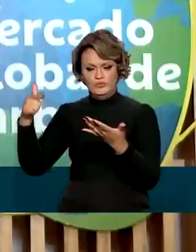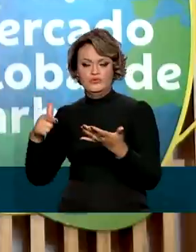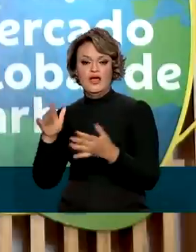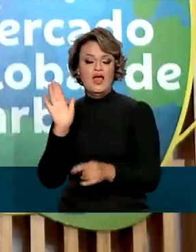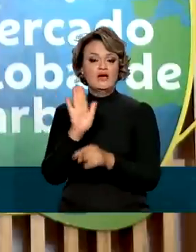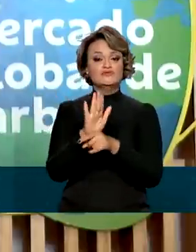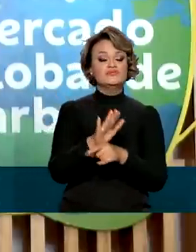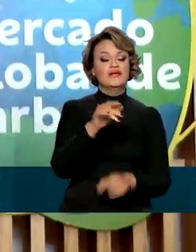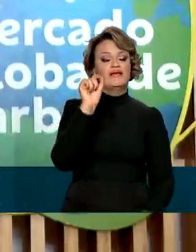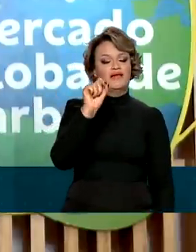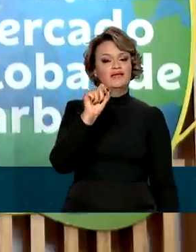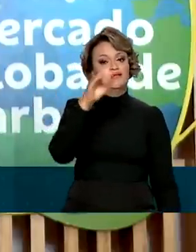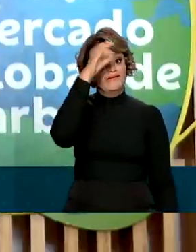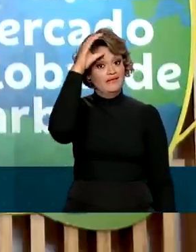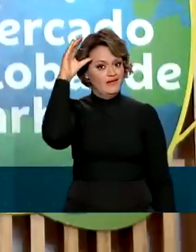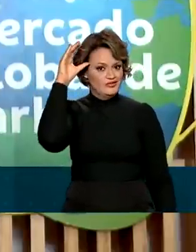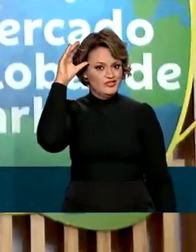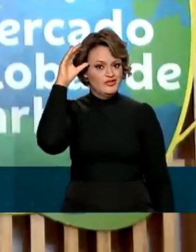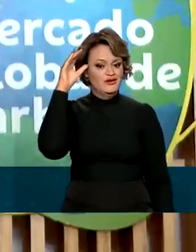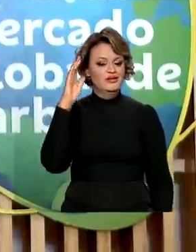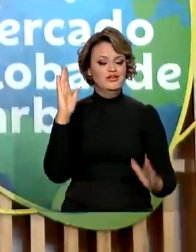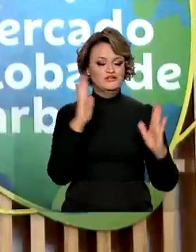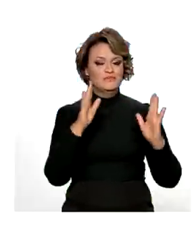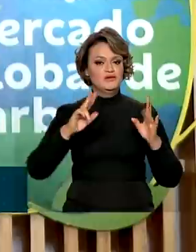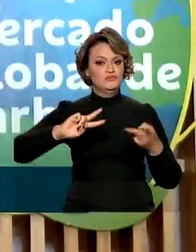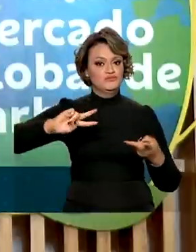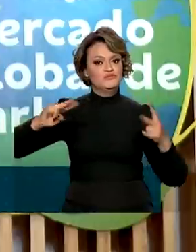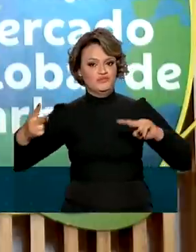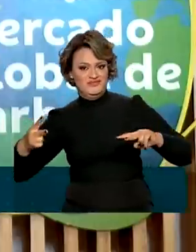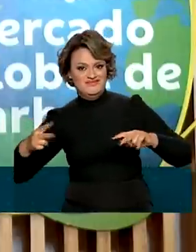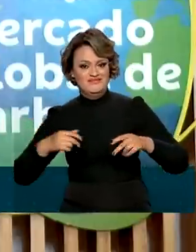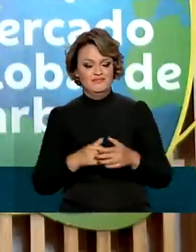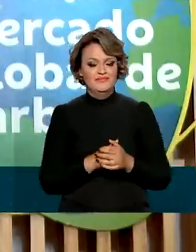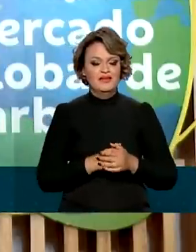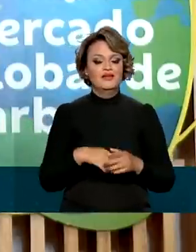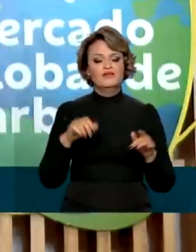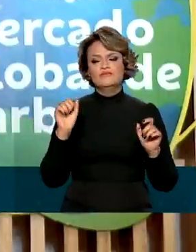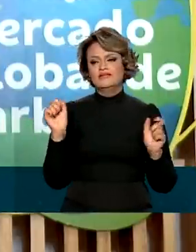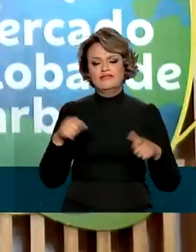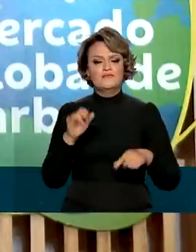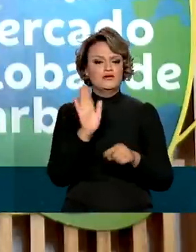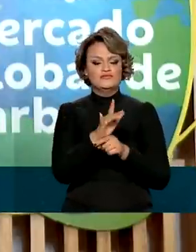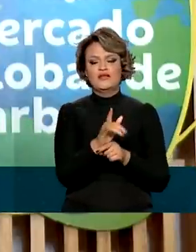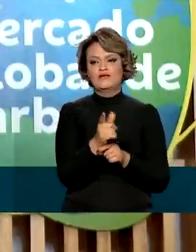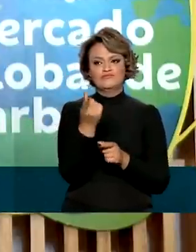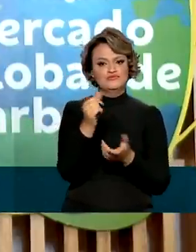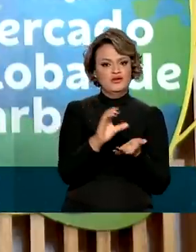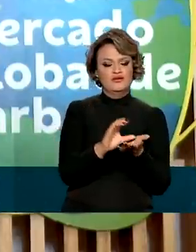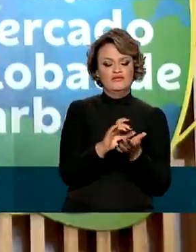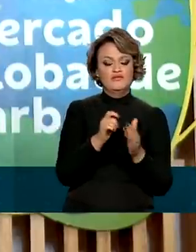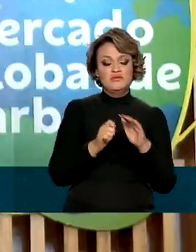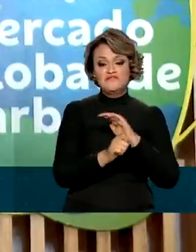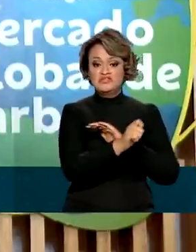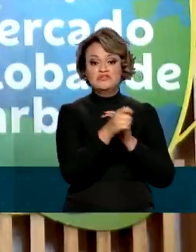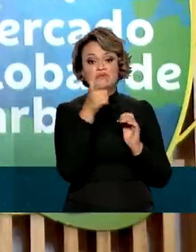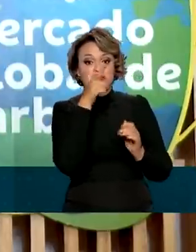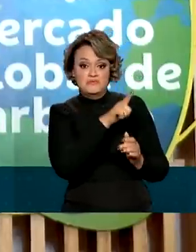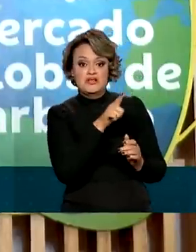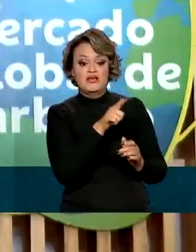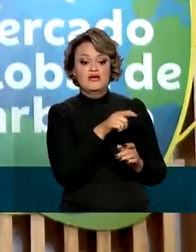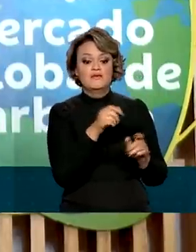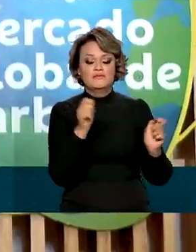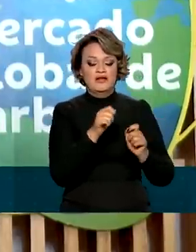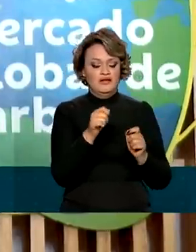ajudar os seus clientes nesse período de transição. Nós podemos apoiá-los com financiamentos, para que eles possam renovar